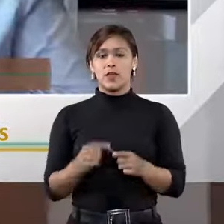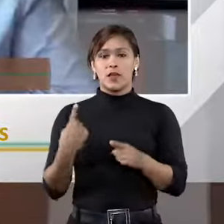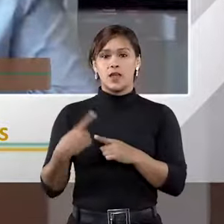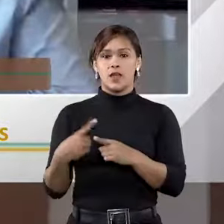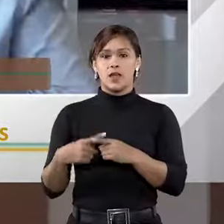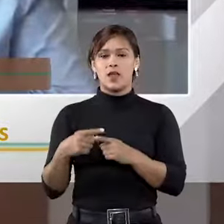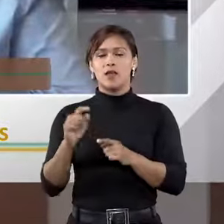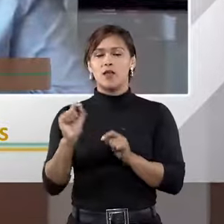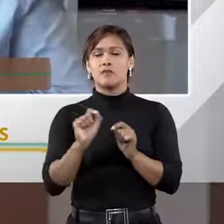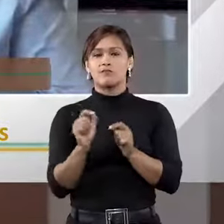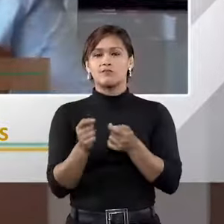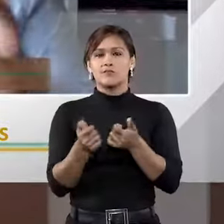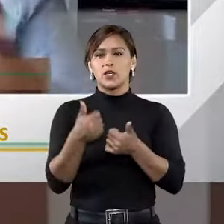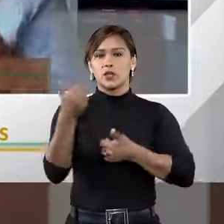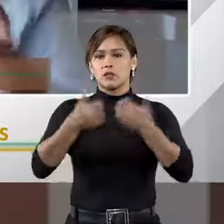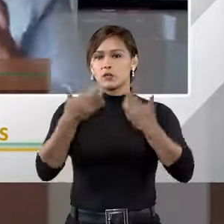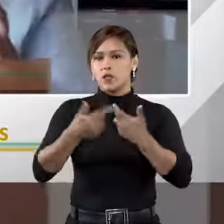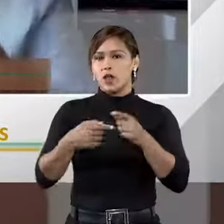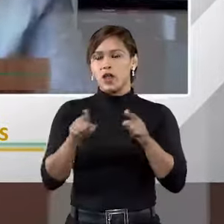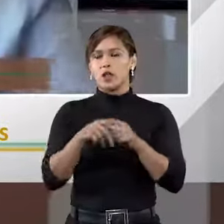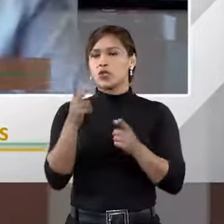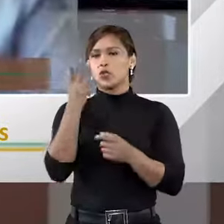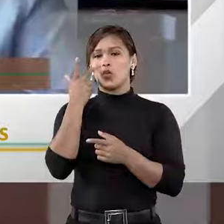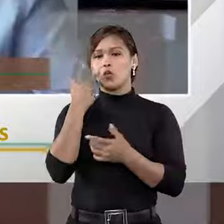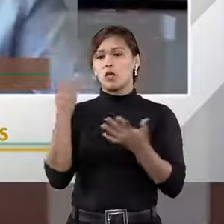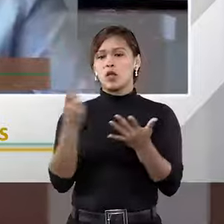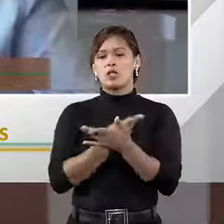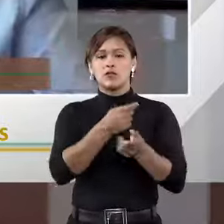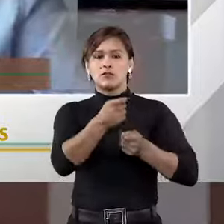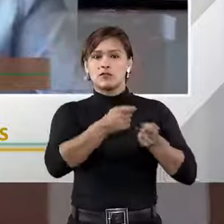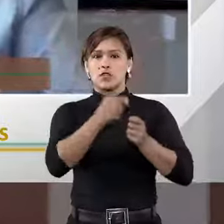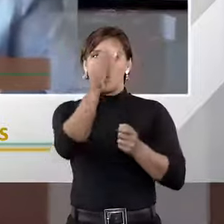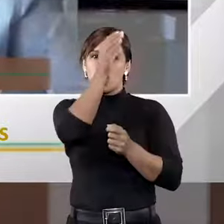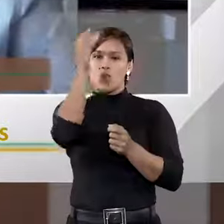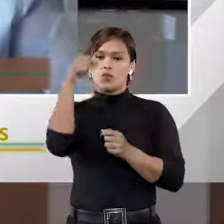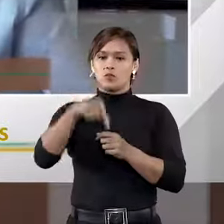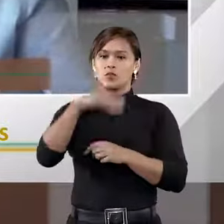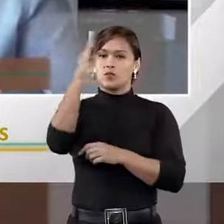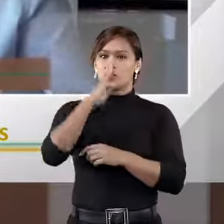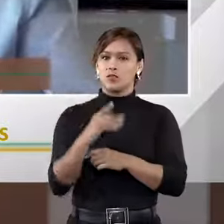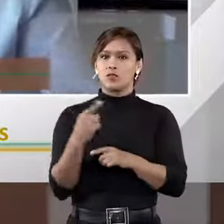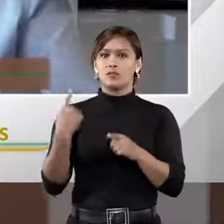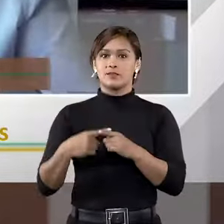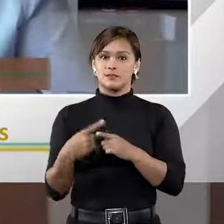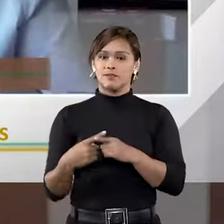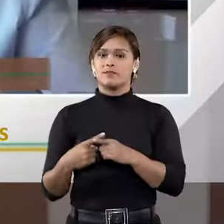É pouco... Não é comum a gente ver a arbitragem de consumo no Brasil exatamente por isso.